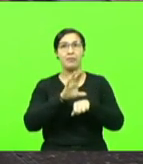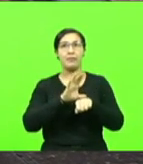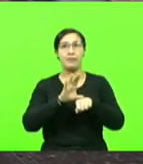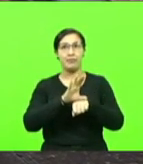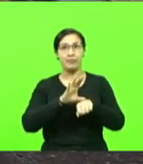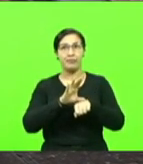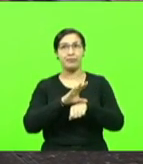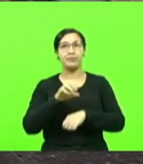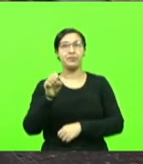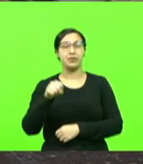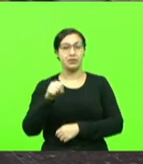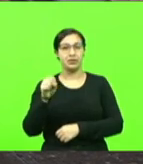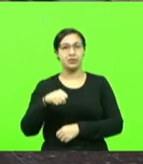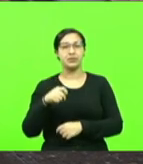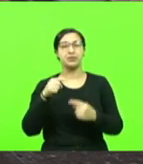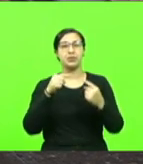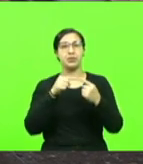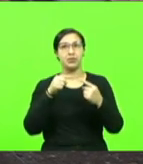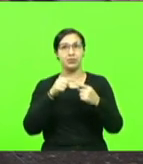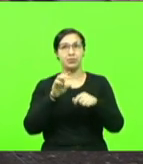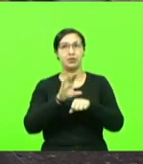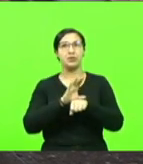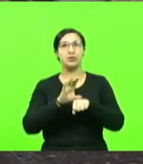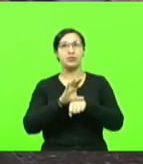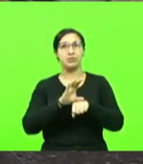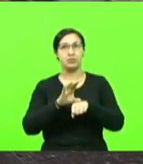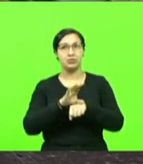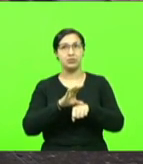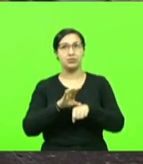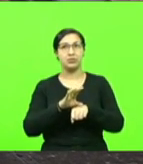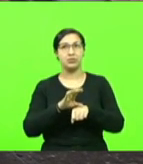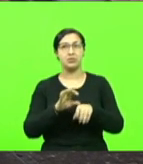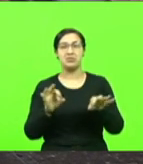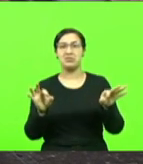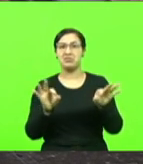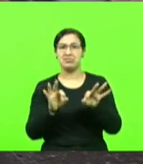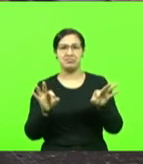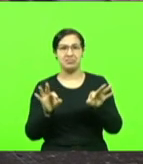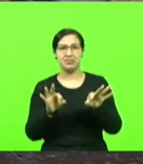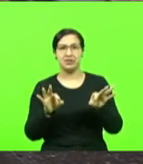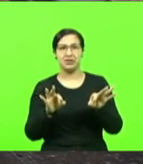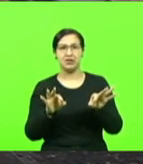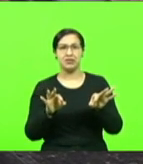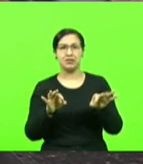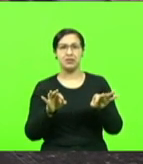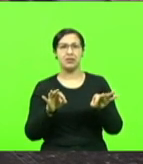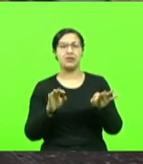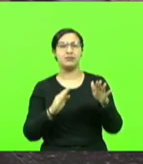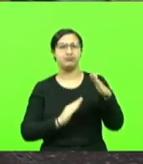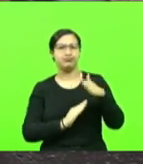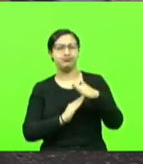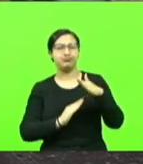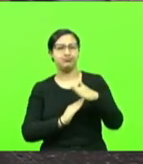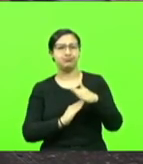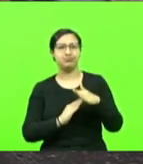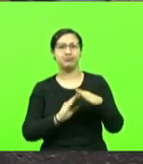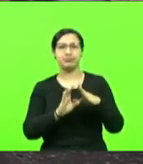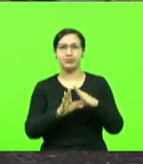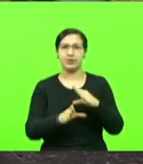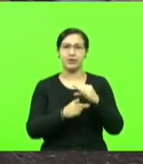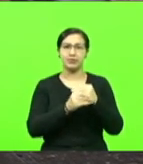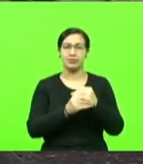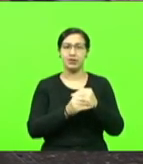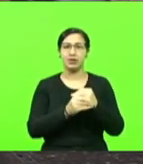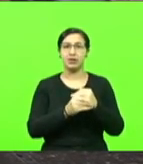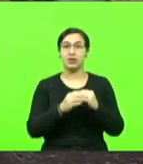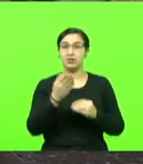É, sim, constitucional a sua proposta. Não tem nada de limitação ao poder de emenda. iniciativa não foi de